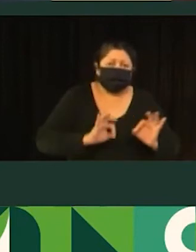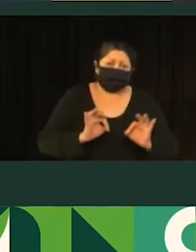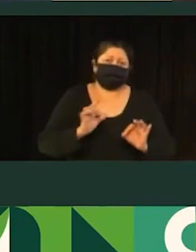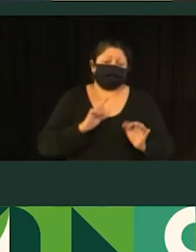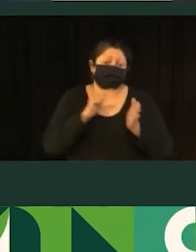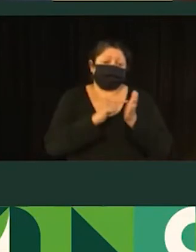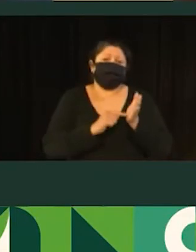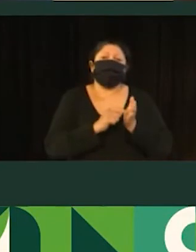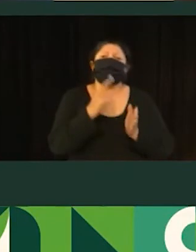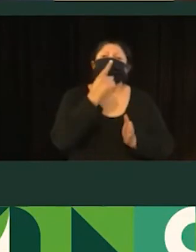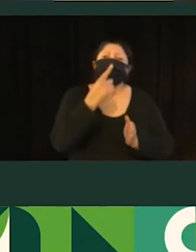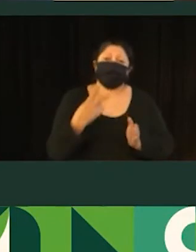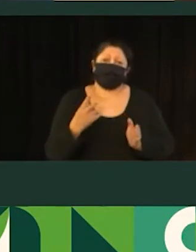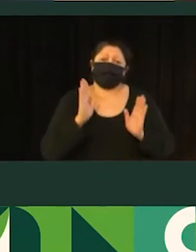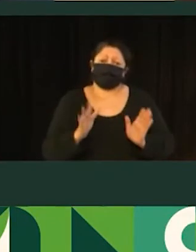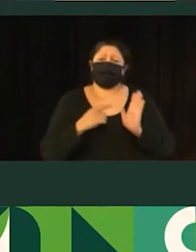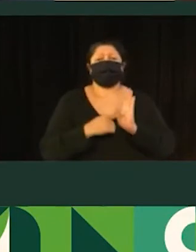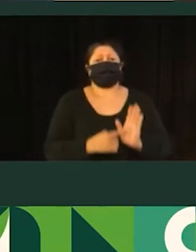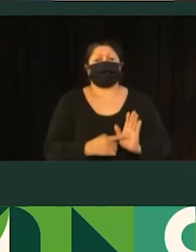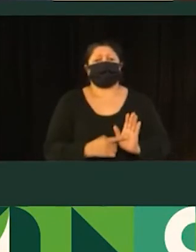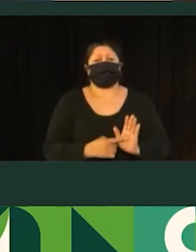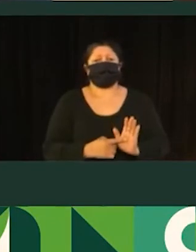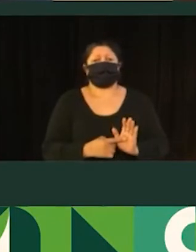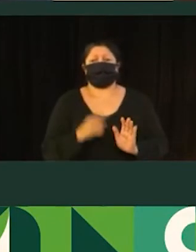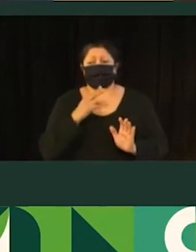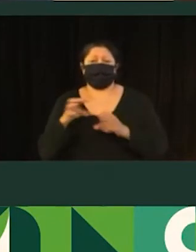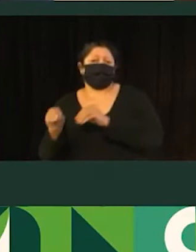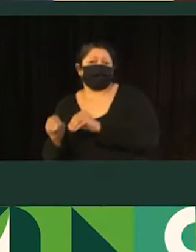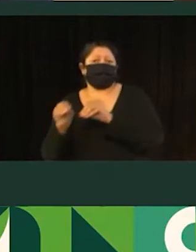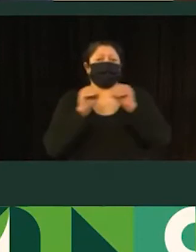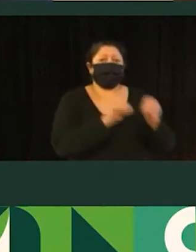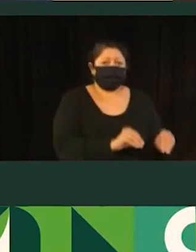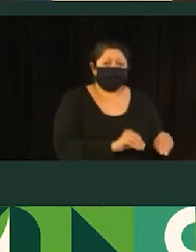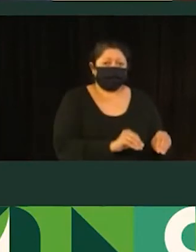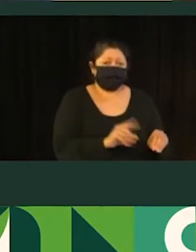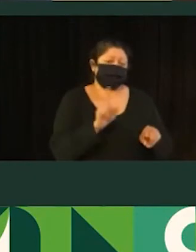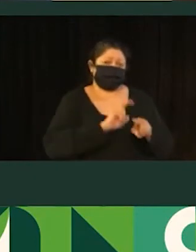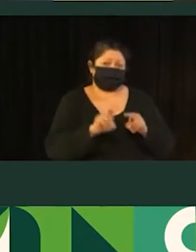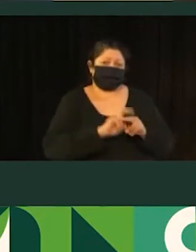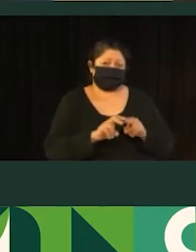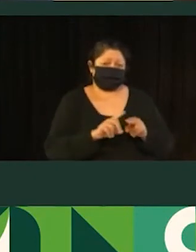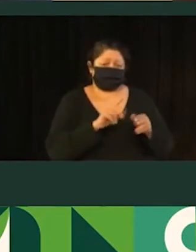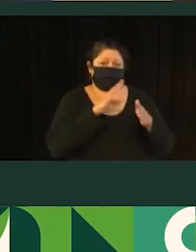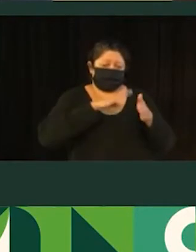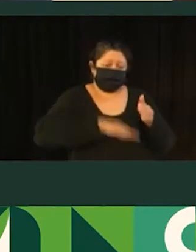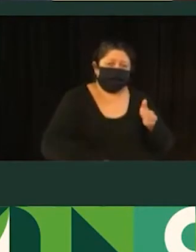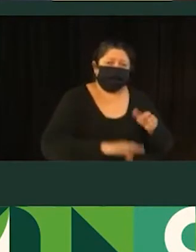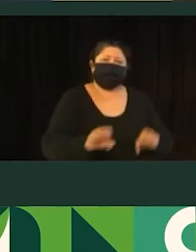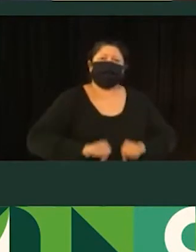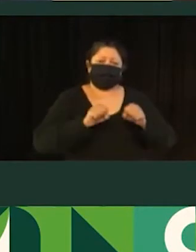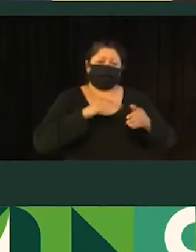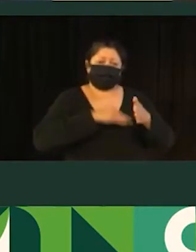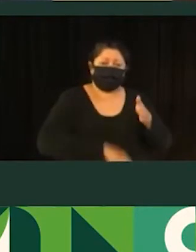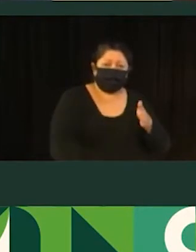pontos demonstrados, que eles são transposições na linha da Transurbi, contando com o rebaixamento da estação Canoas. Então, isso